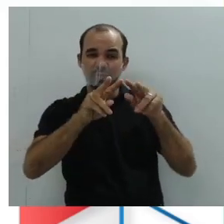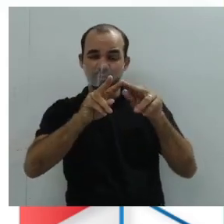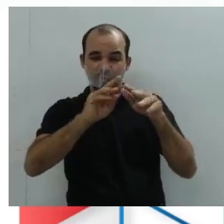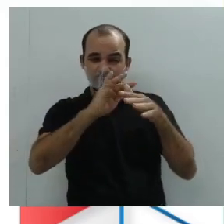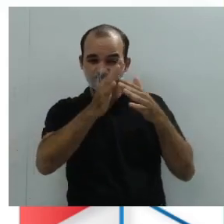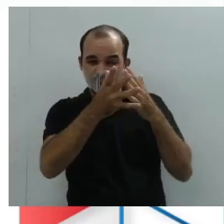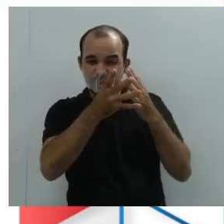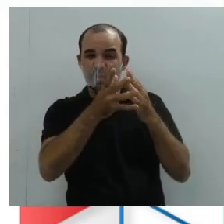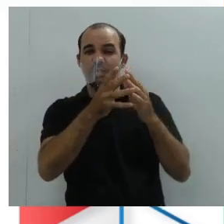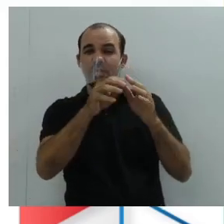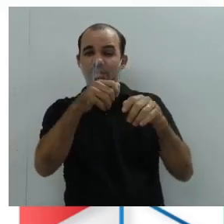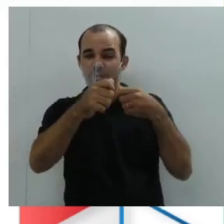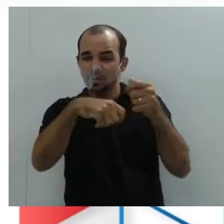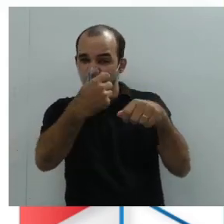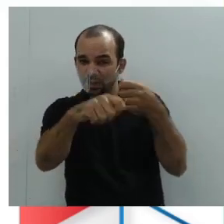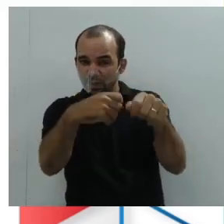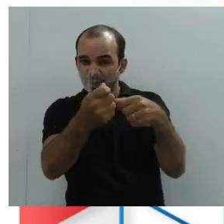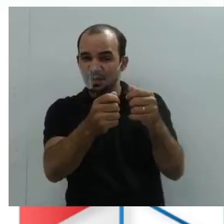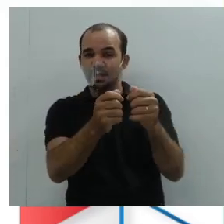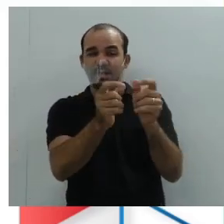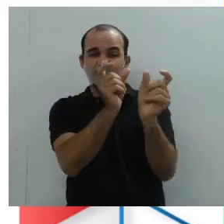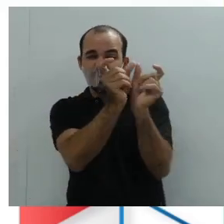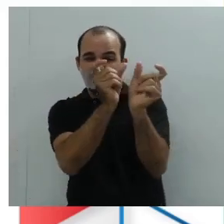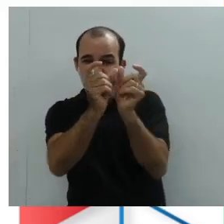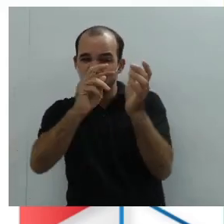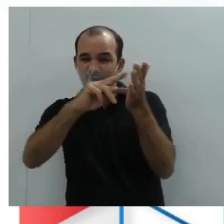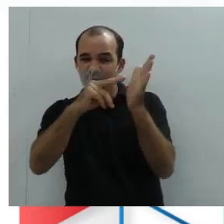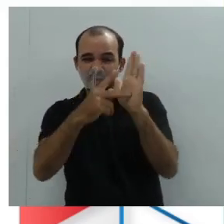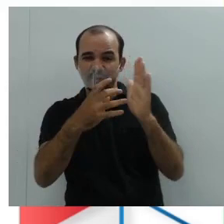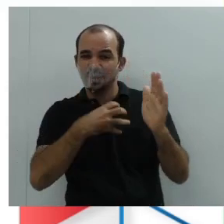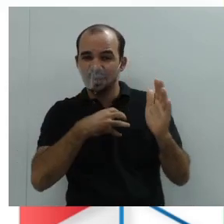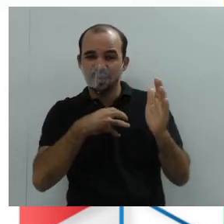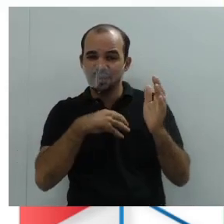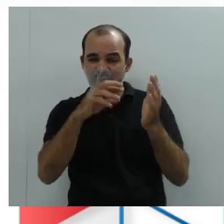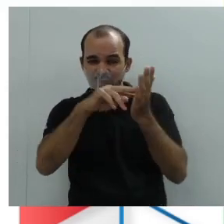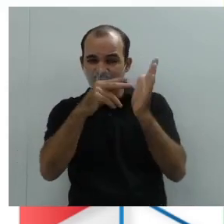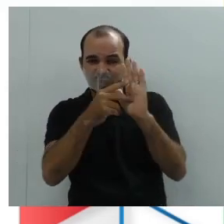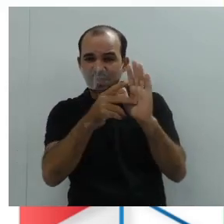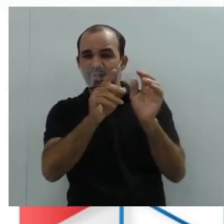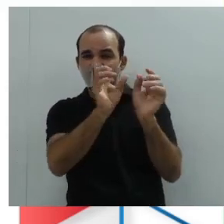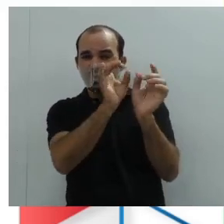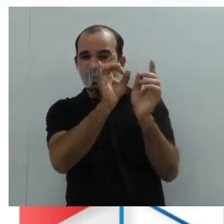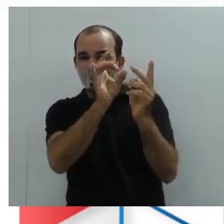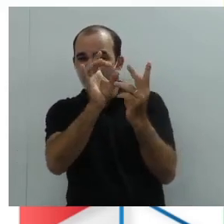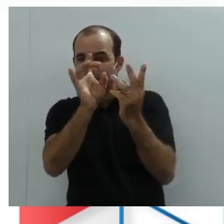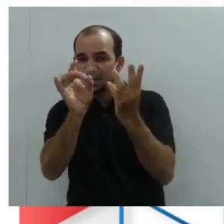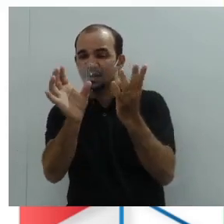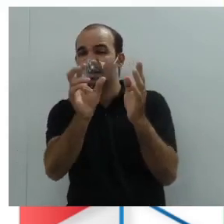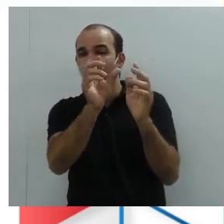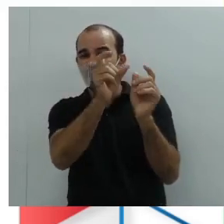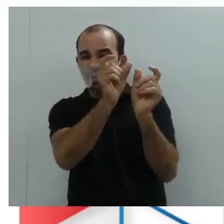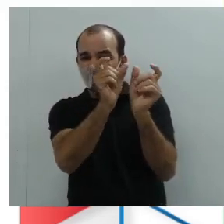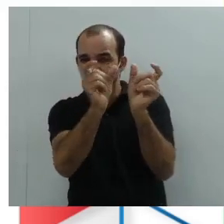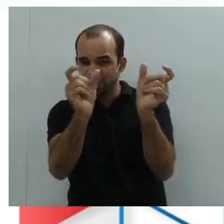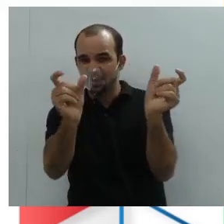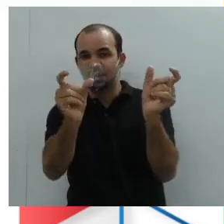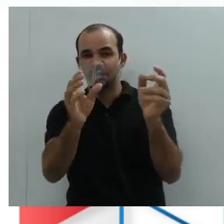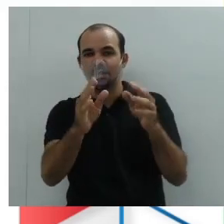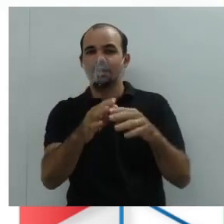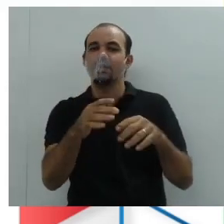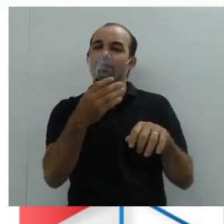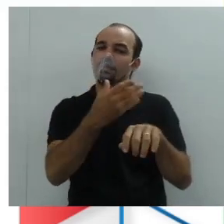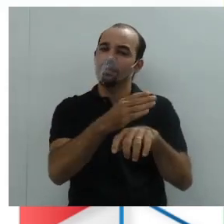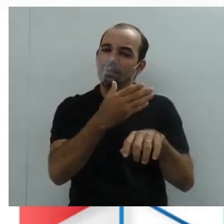a mensagem que as pessoas querem nos transmitir. E essa dedicação a gente adquire com hábito.